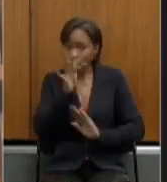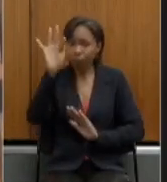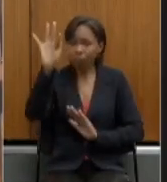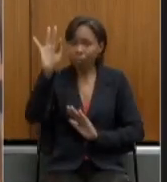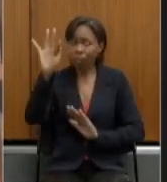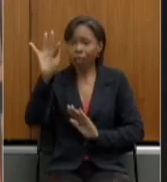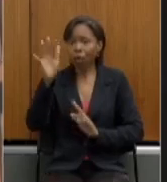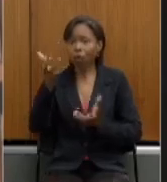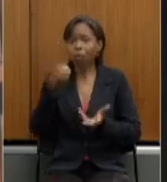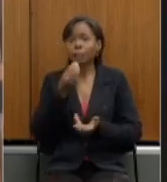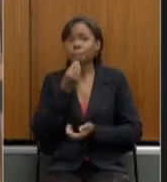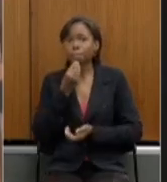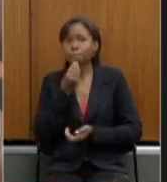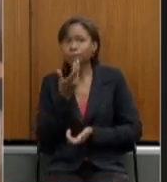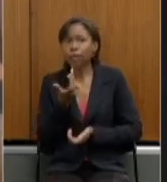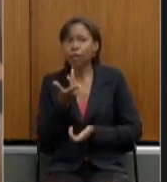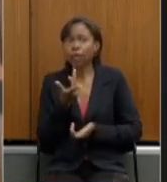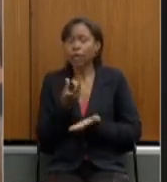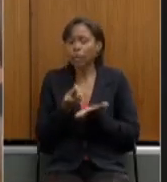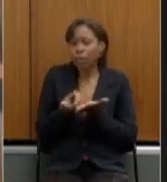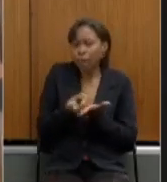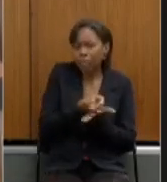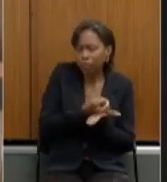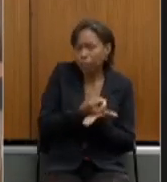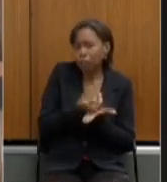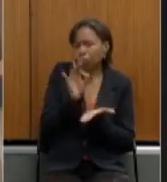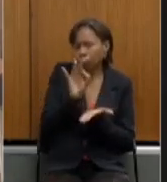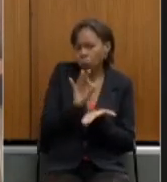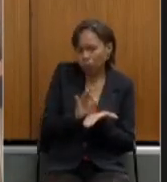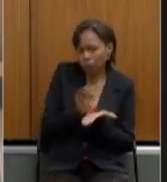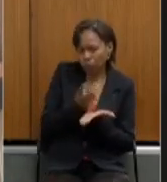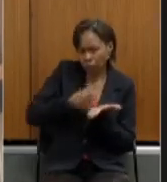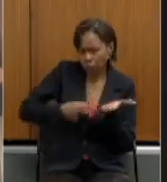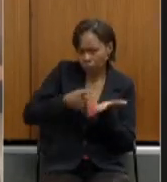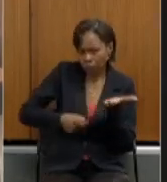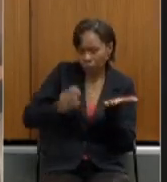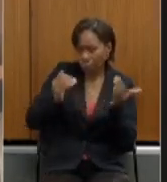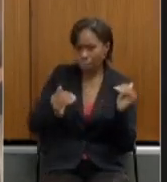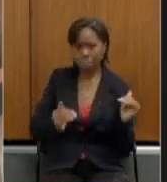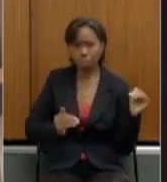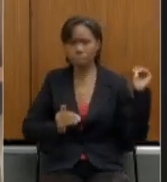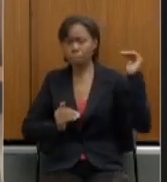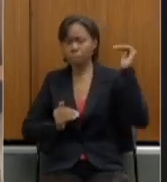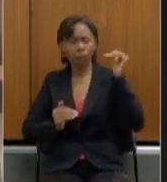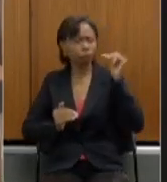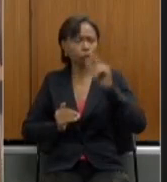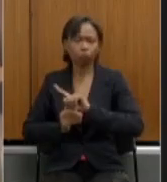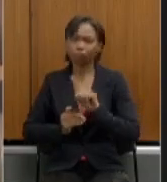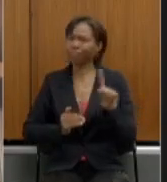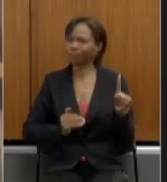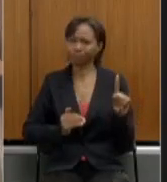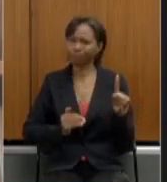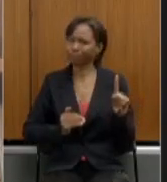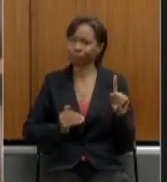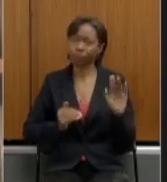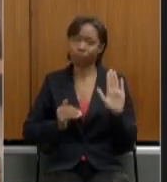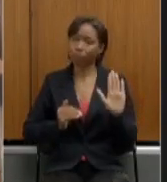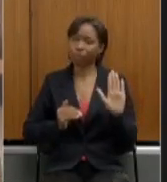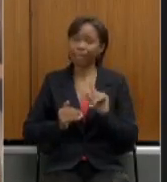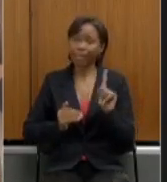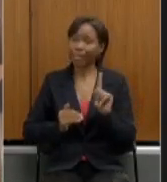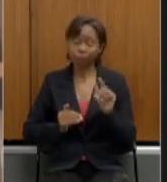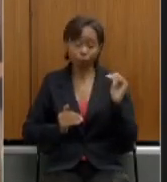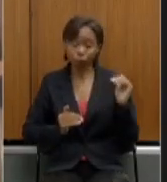a alíquota militar militares estaduais não superasse o presidente um minuto e encerro não superasse